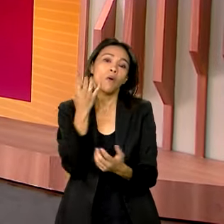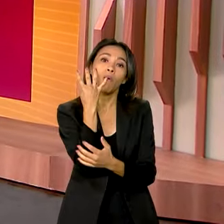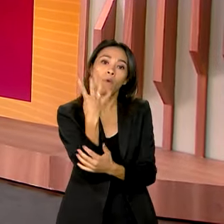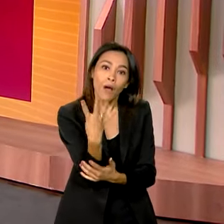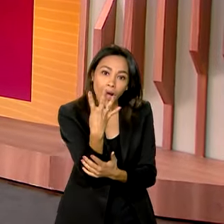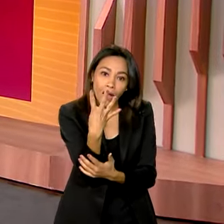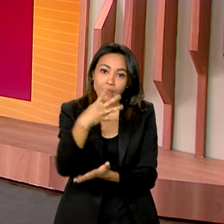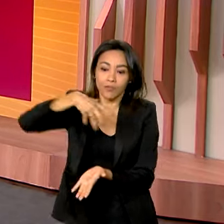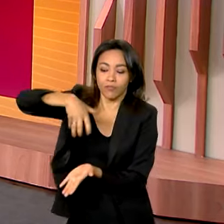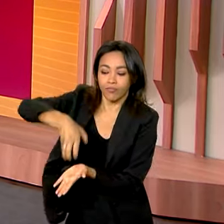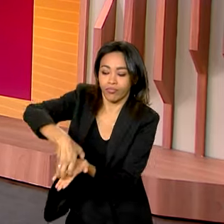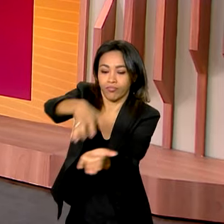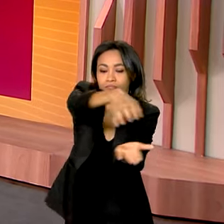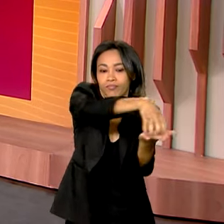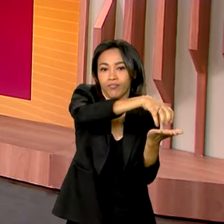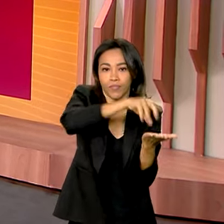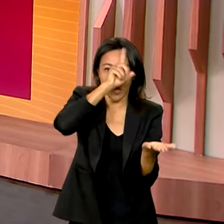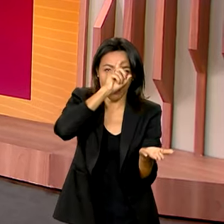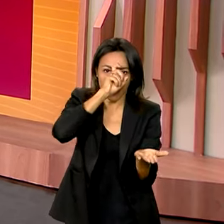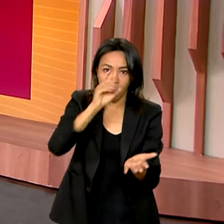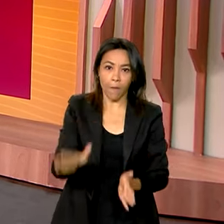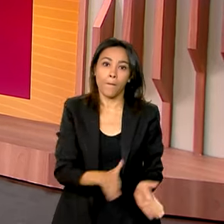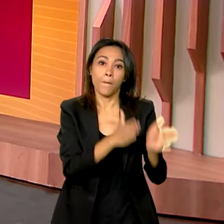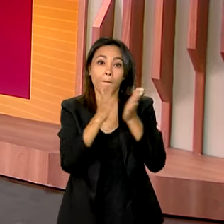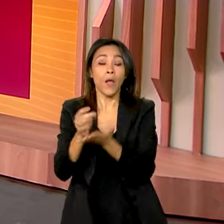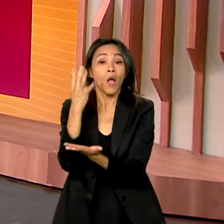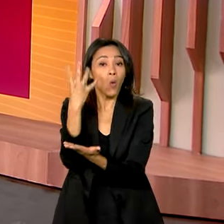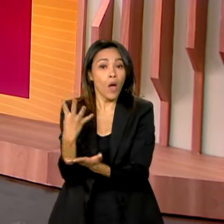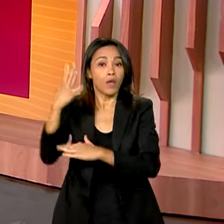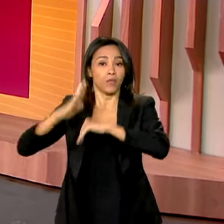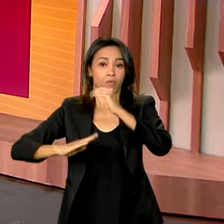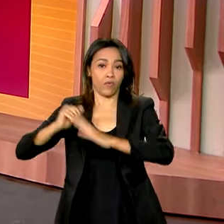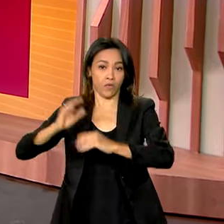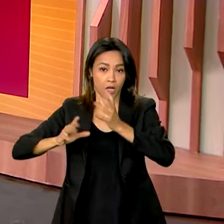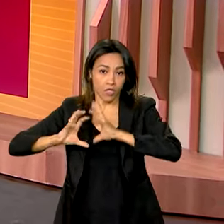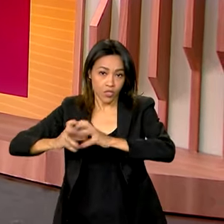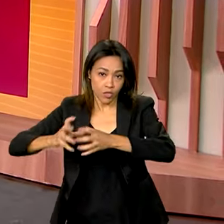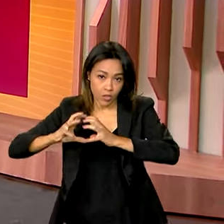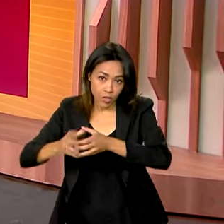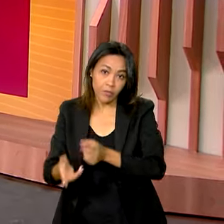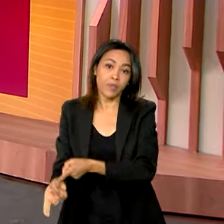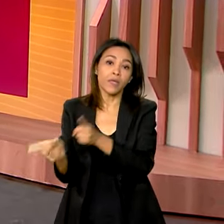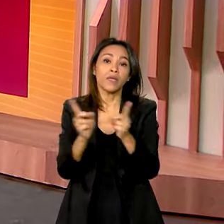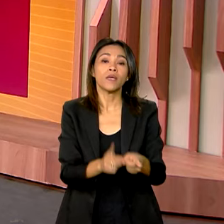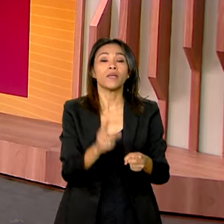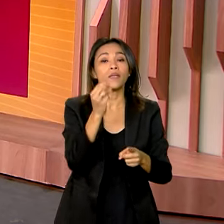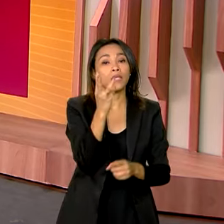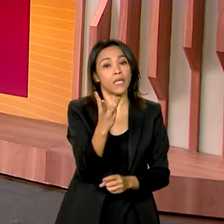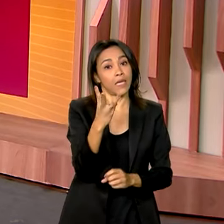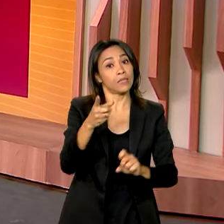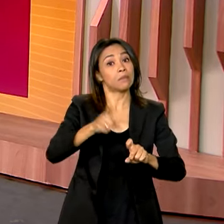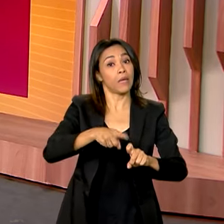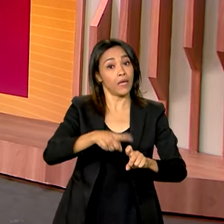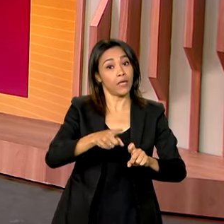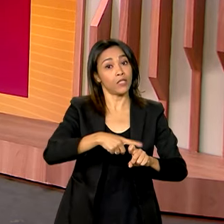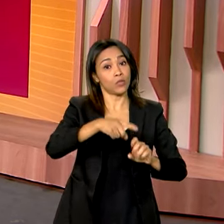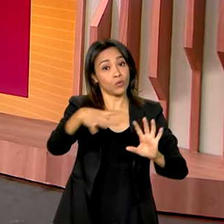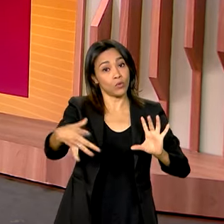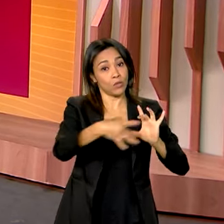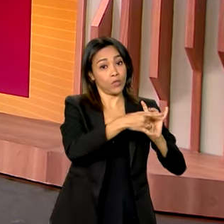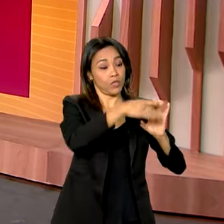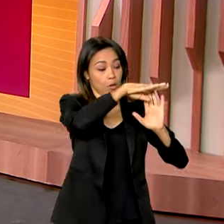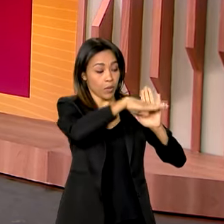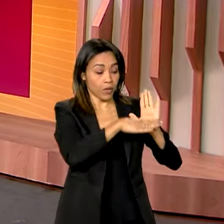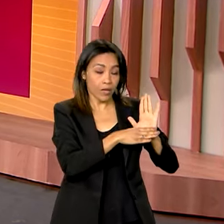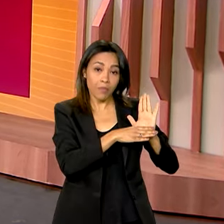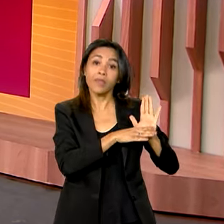básicas de saúde, quatro equipes do programa Saúde da Família e três médicos do programa Mais Médicos.